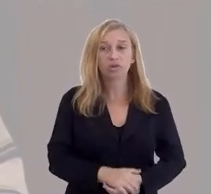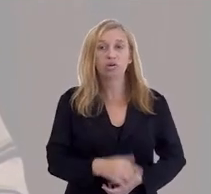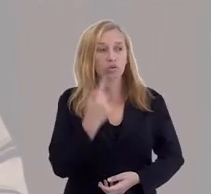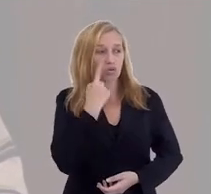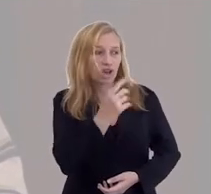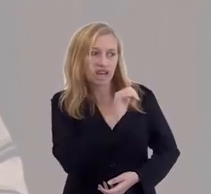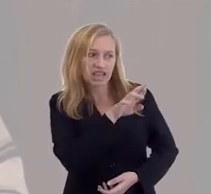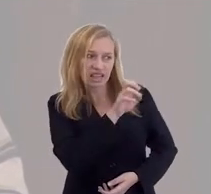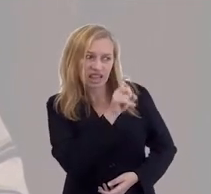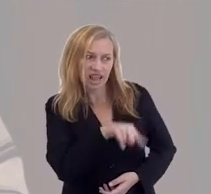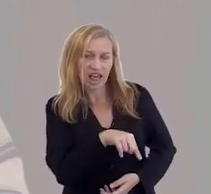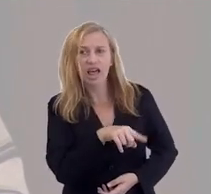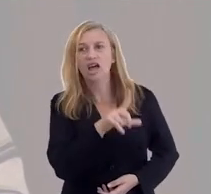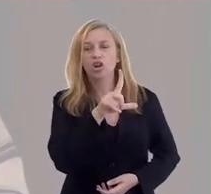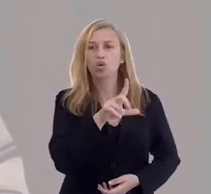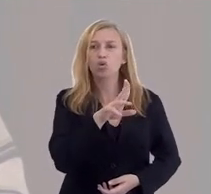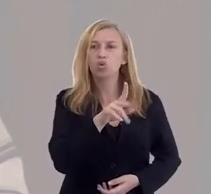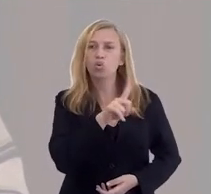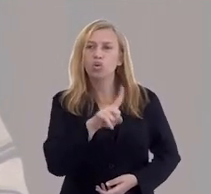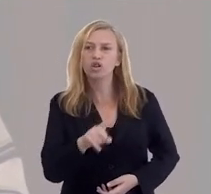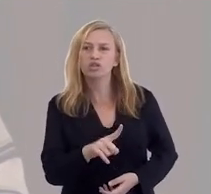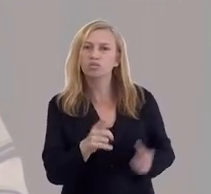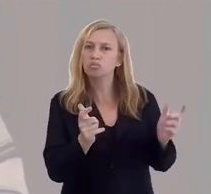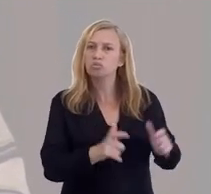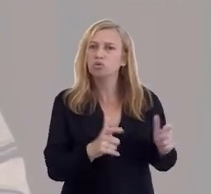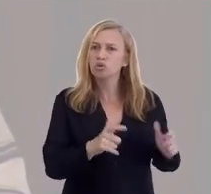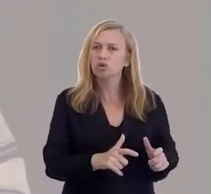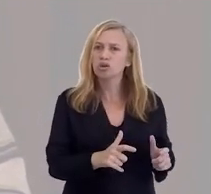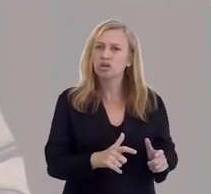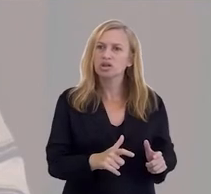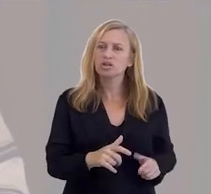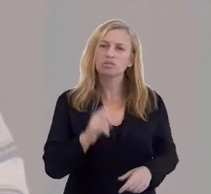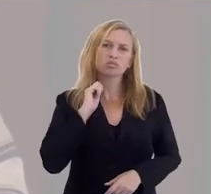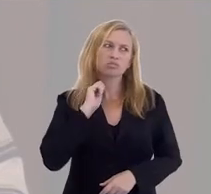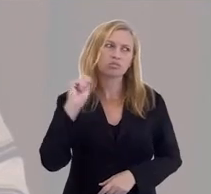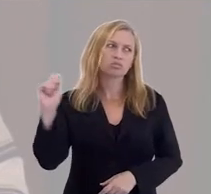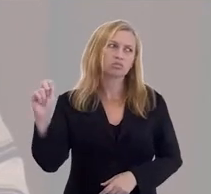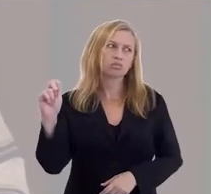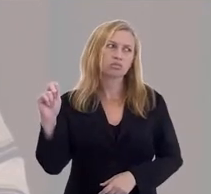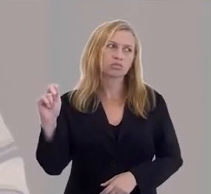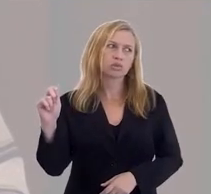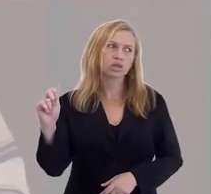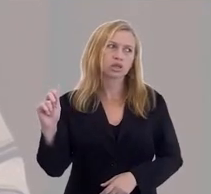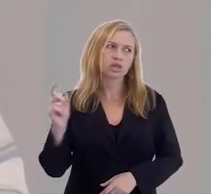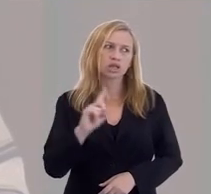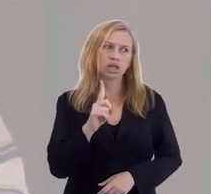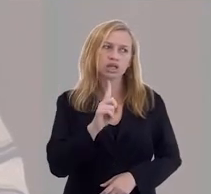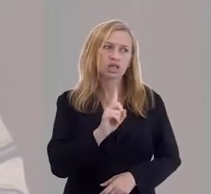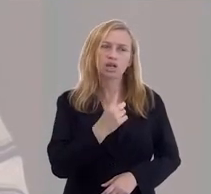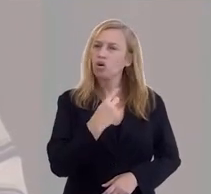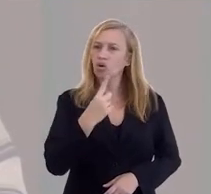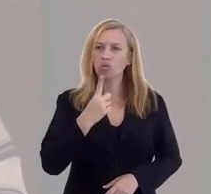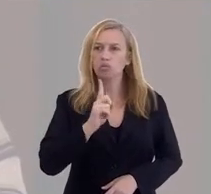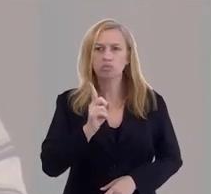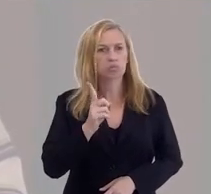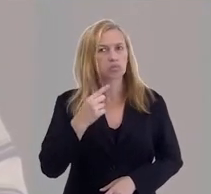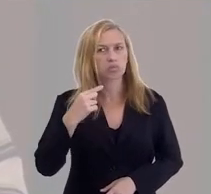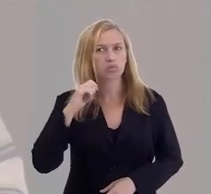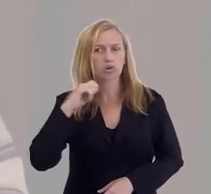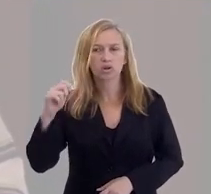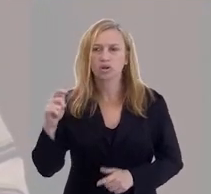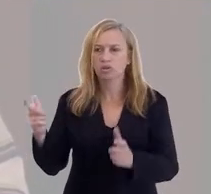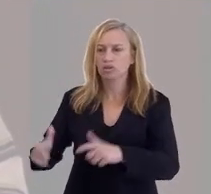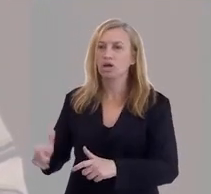Luiz foi para um lugar onde vão os suicidas e ele não tinha cometido suicídio, e aí veio a